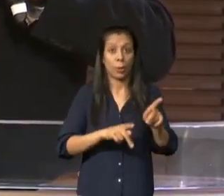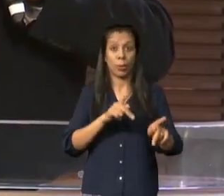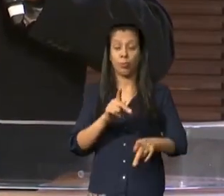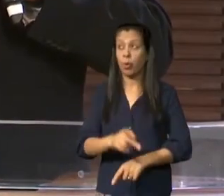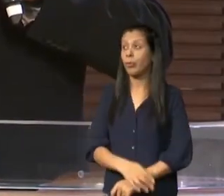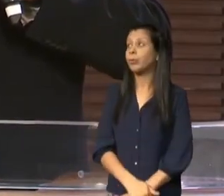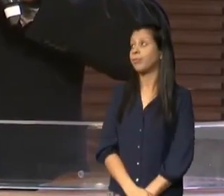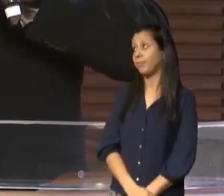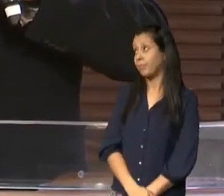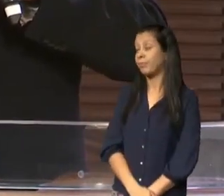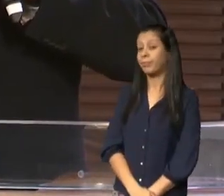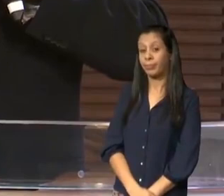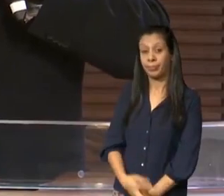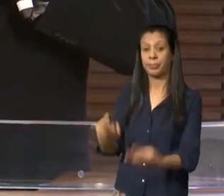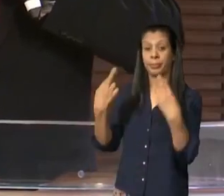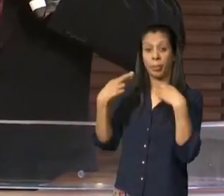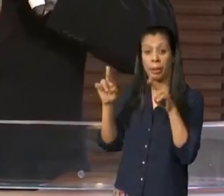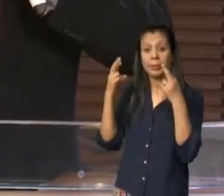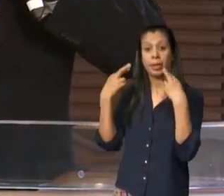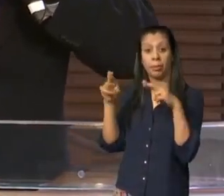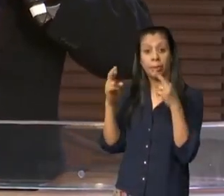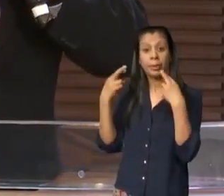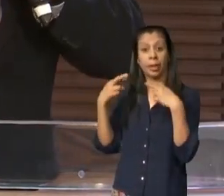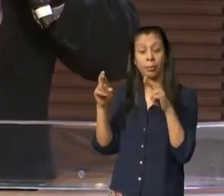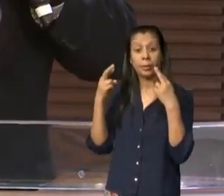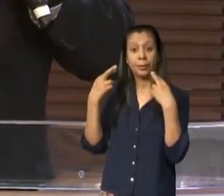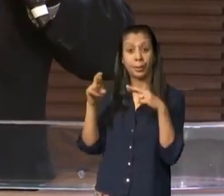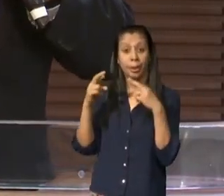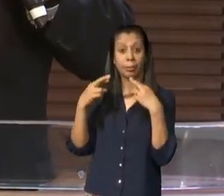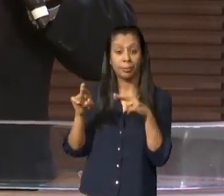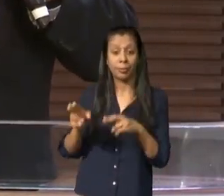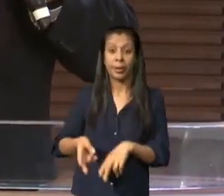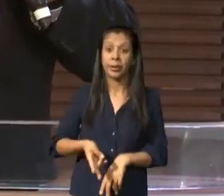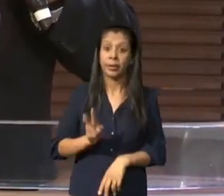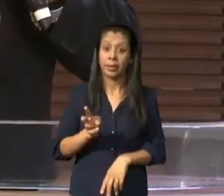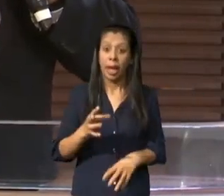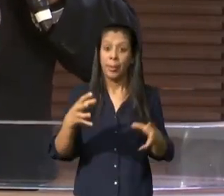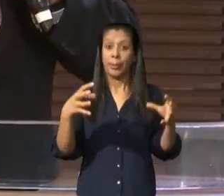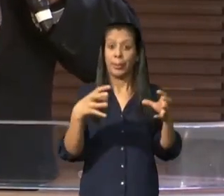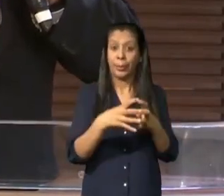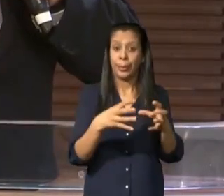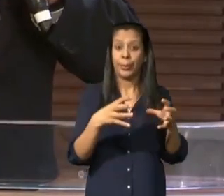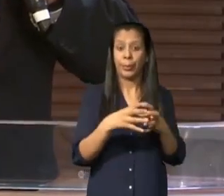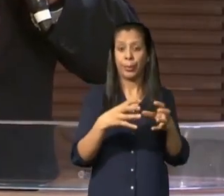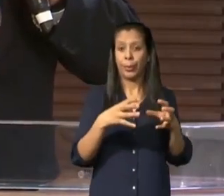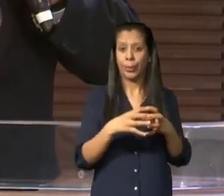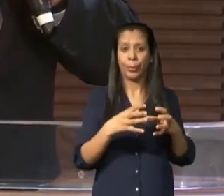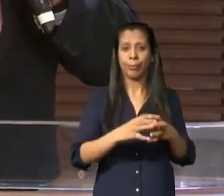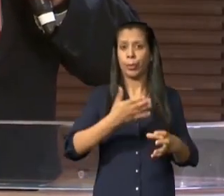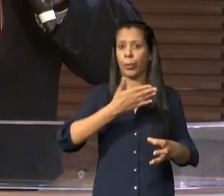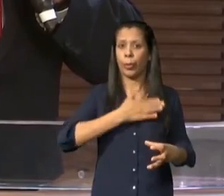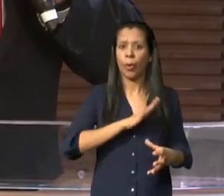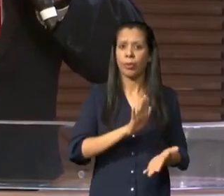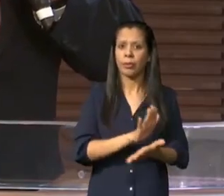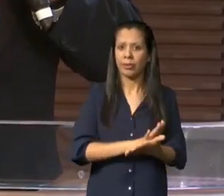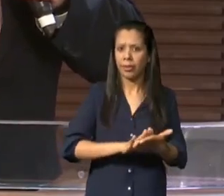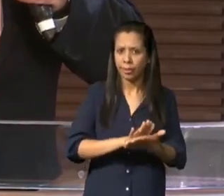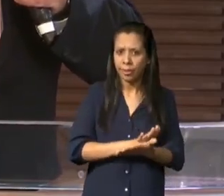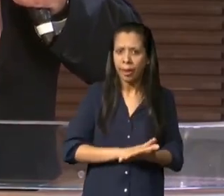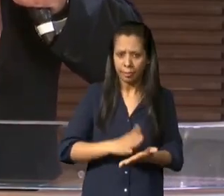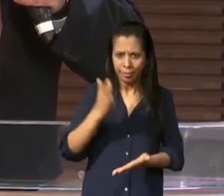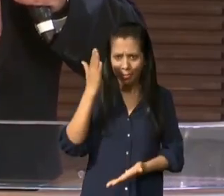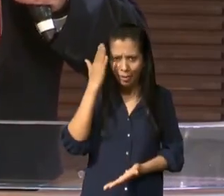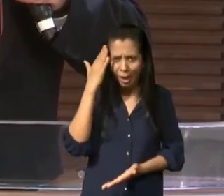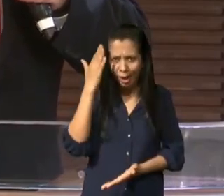quando Moisés se encontrava com o povo sempre existia o grupinho do contra sabe aquele grupo que está ali apenas para saber o que vai